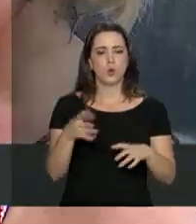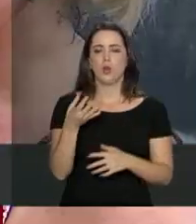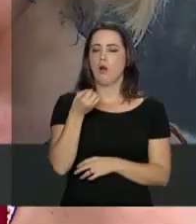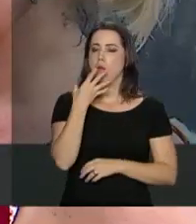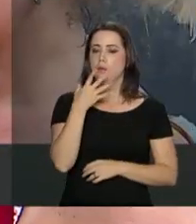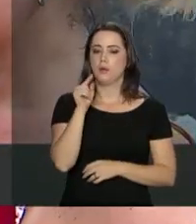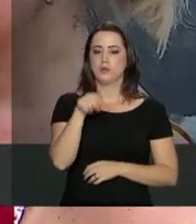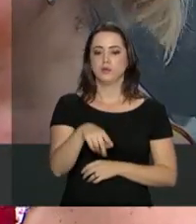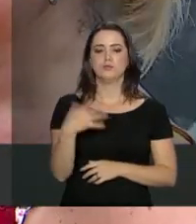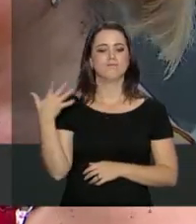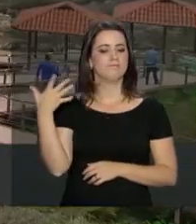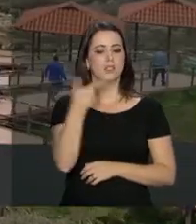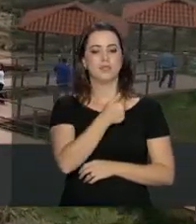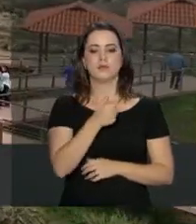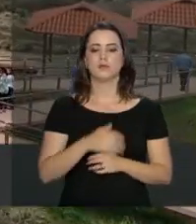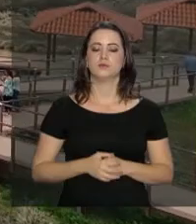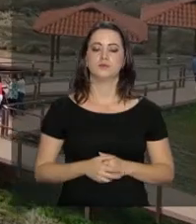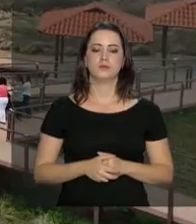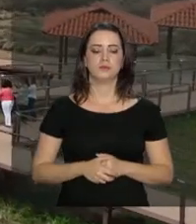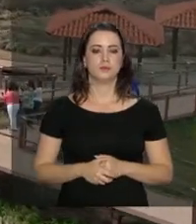boa. Eu acho que isso aqui é maravilhoso.